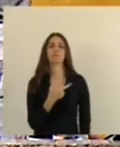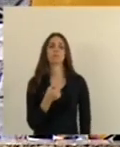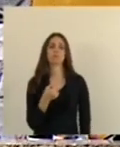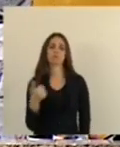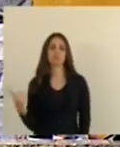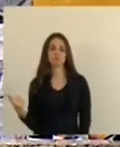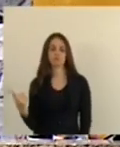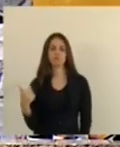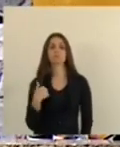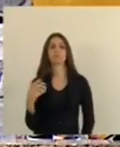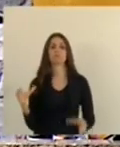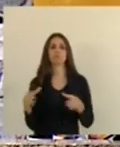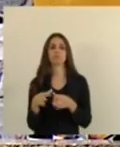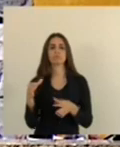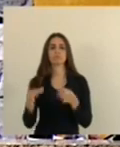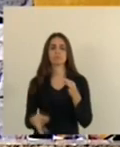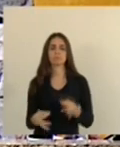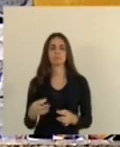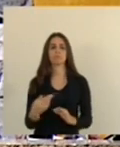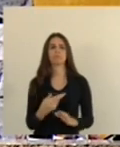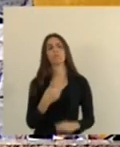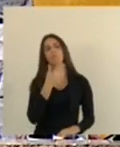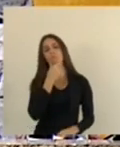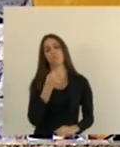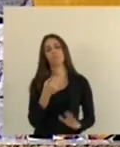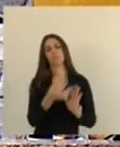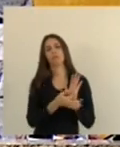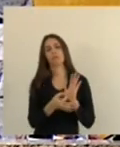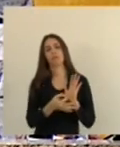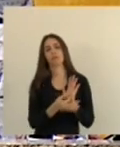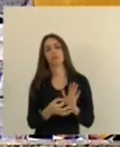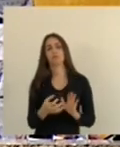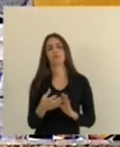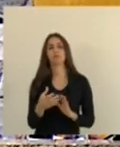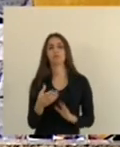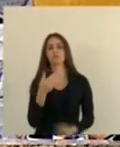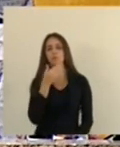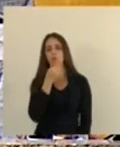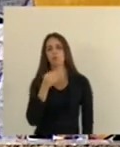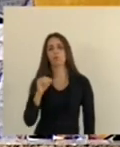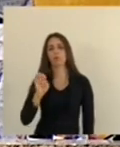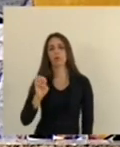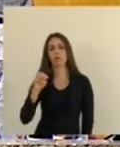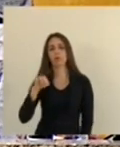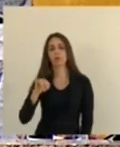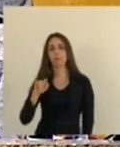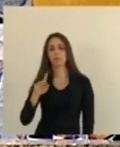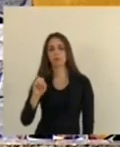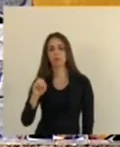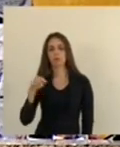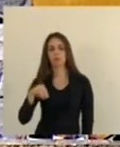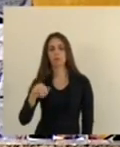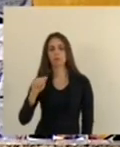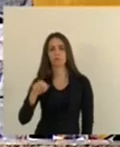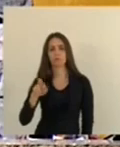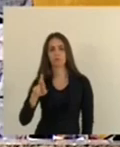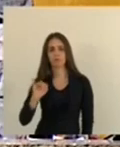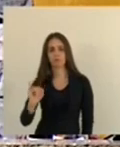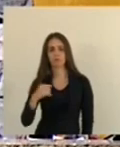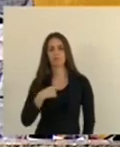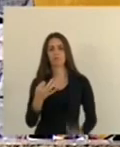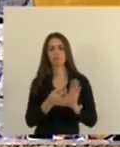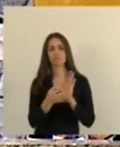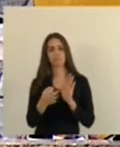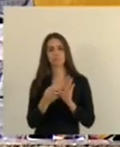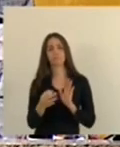Na comissão De justiça O relator Deputado Doutor Emílio Maméri Se prevaleceu Do prazo Regimental Para relatar A